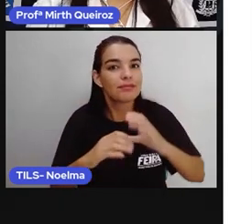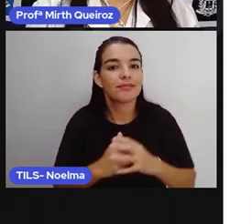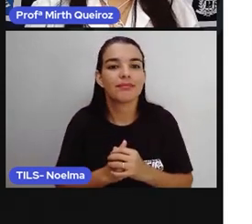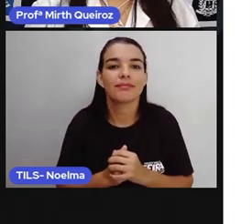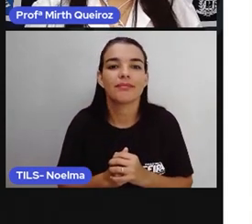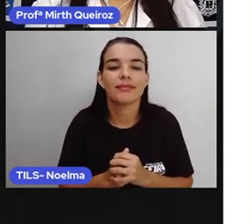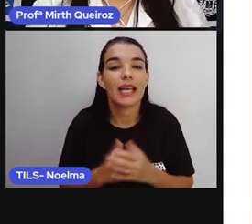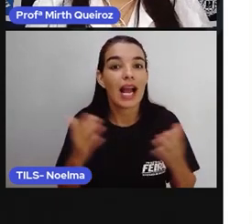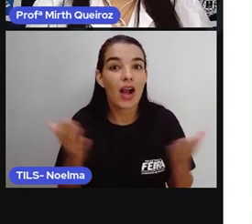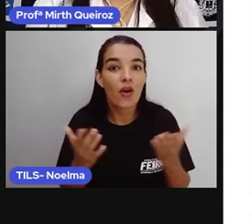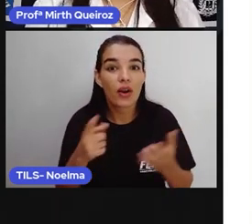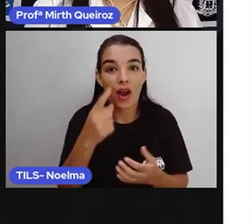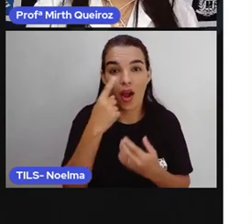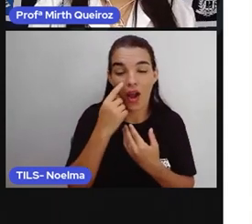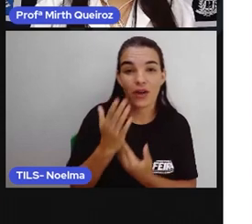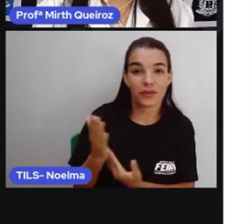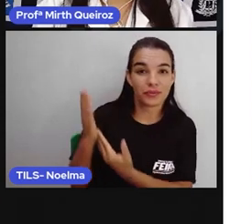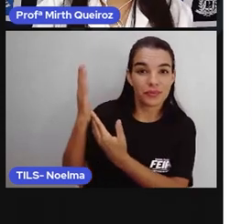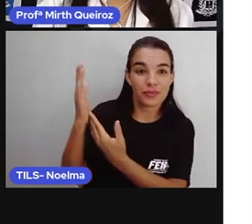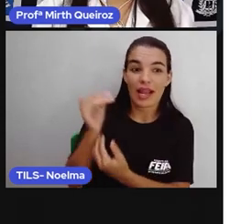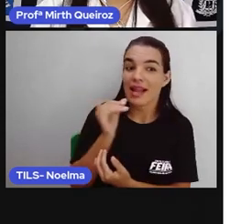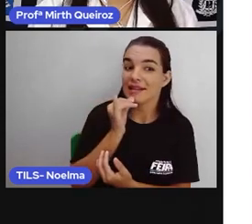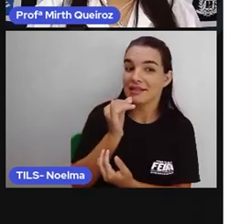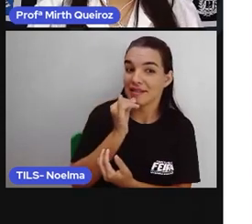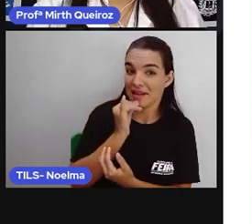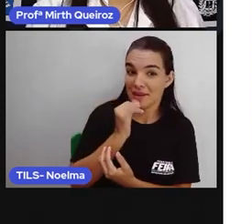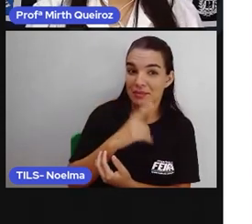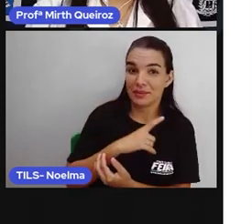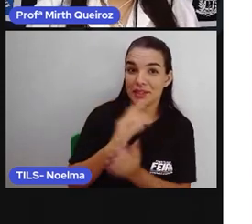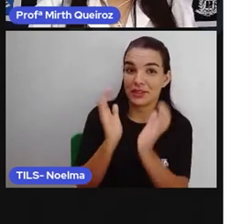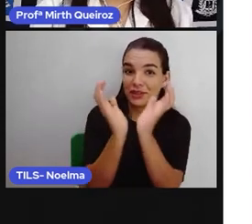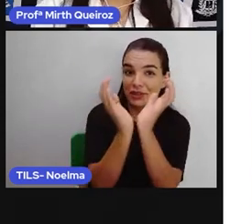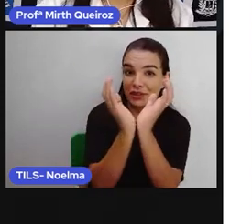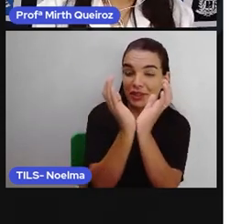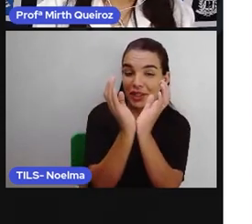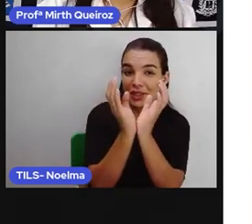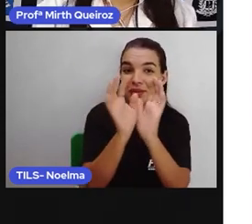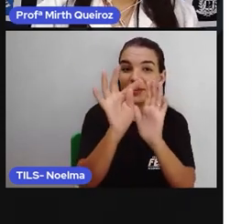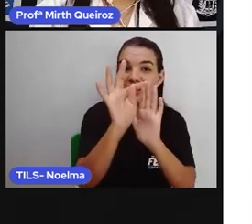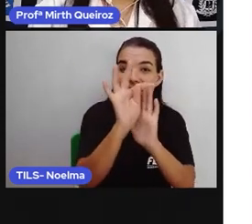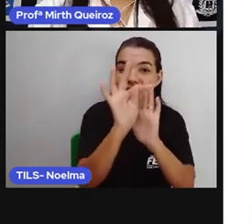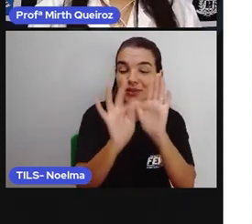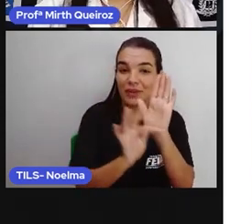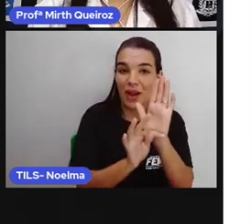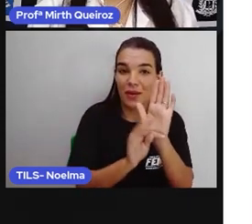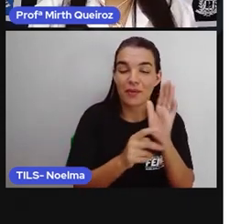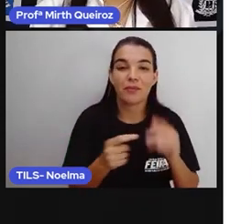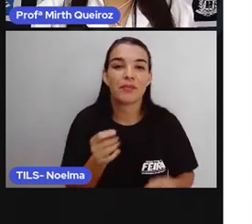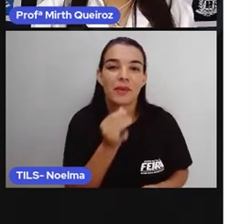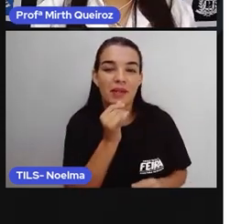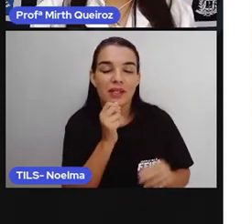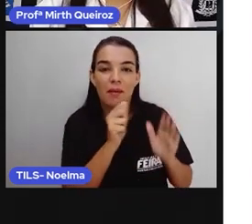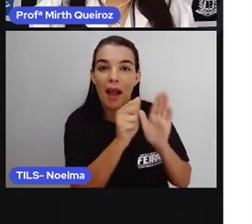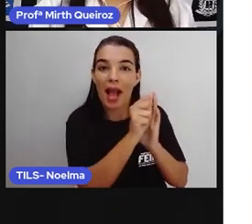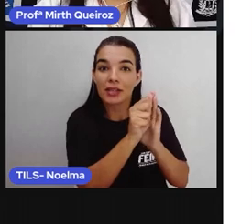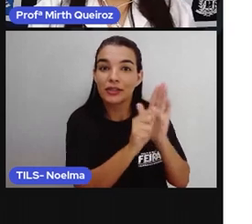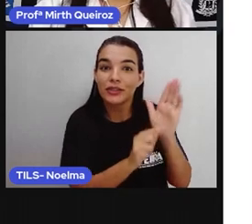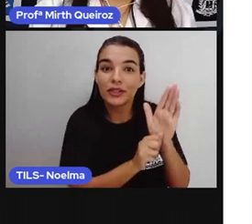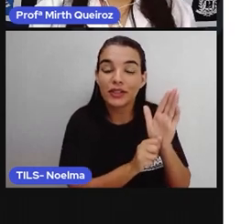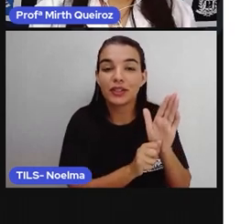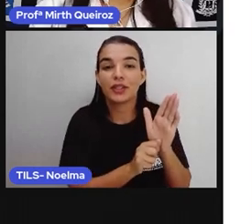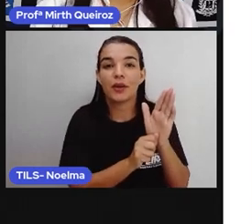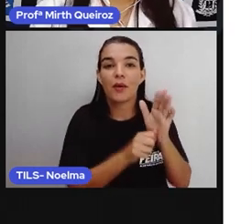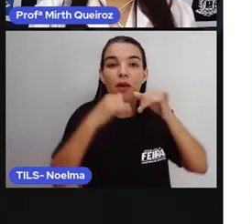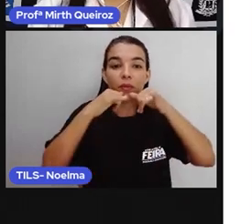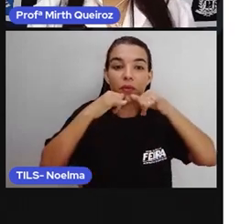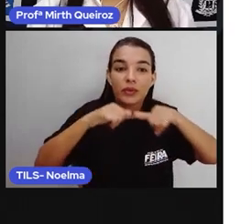E aí nós temos alguns exemplos de gêneros textuais. Artigo, um conto, uma